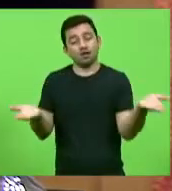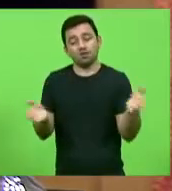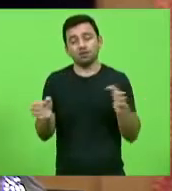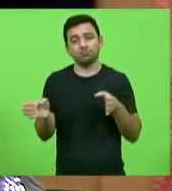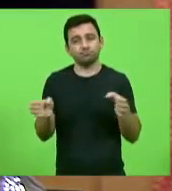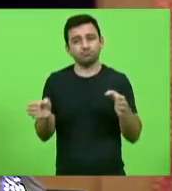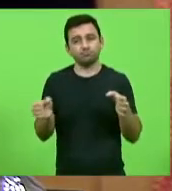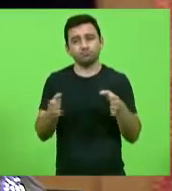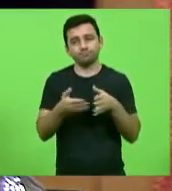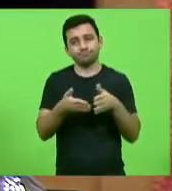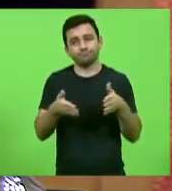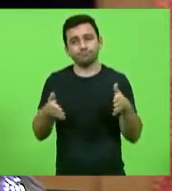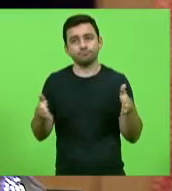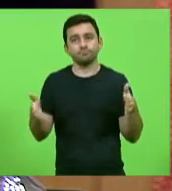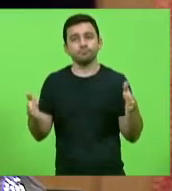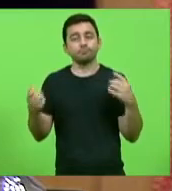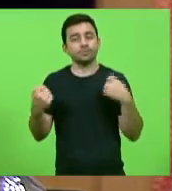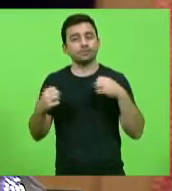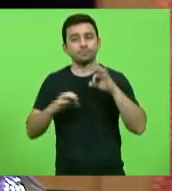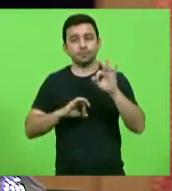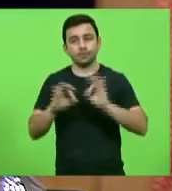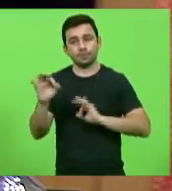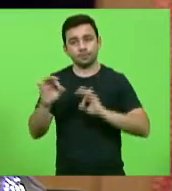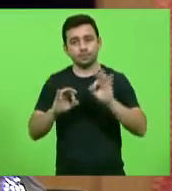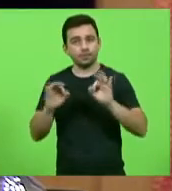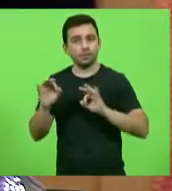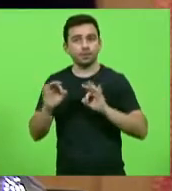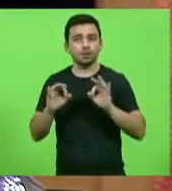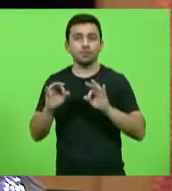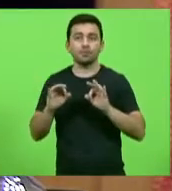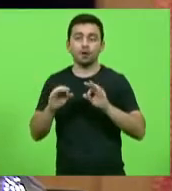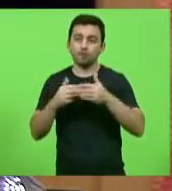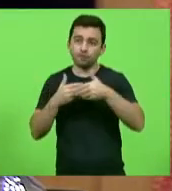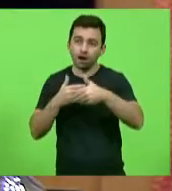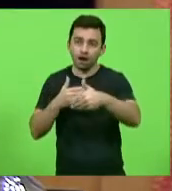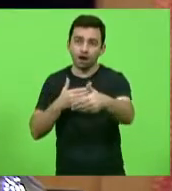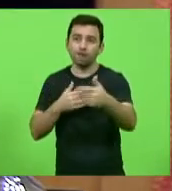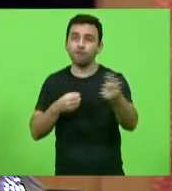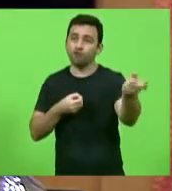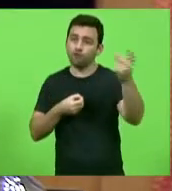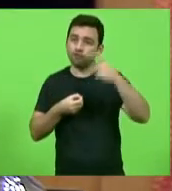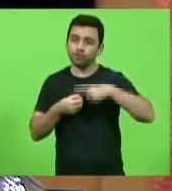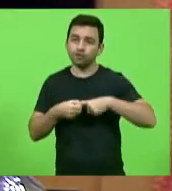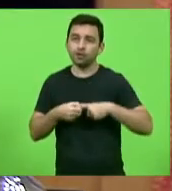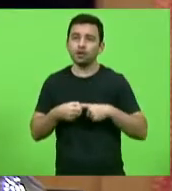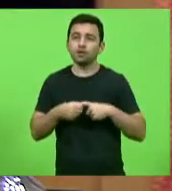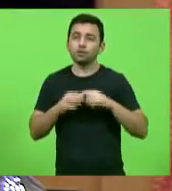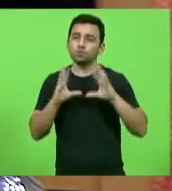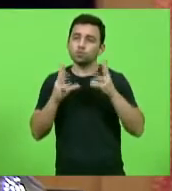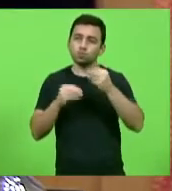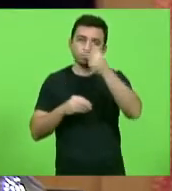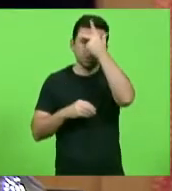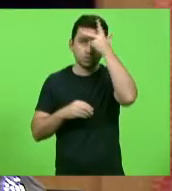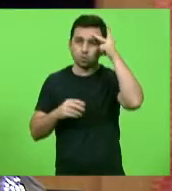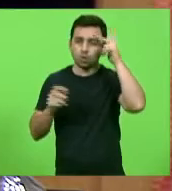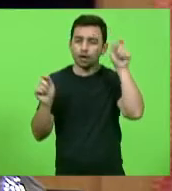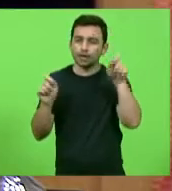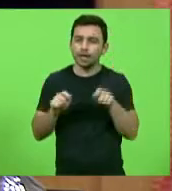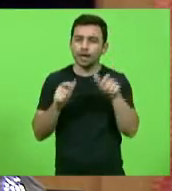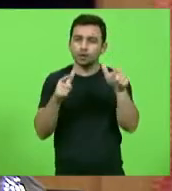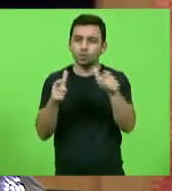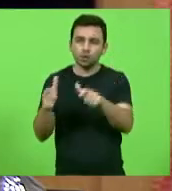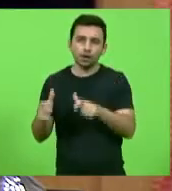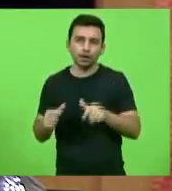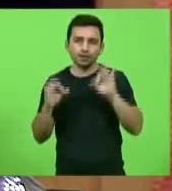nós temos que estar preparando o terreno para, quando isso acontecer, as pessoas tenham os locais